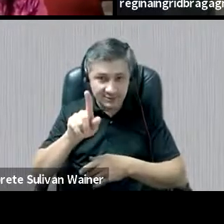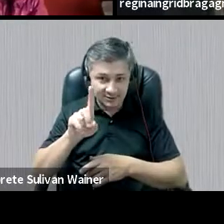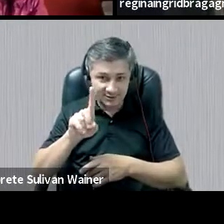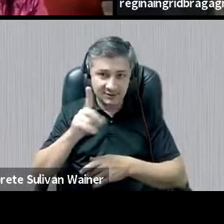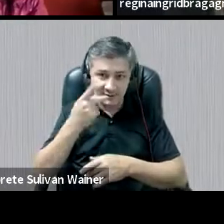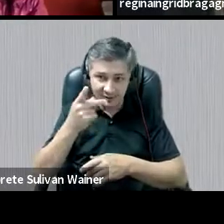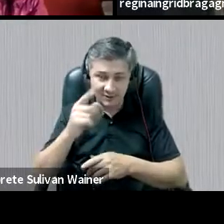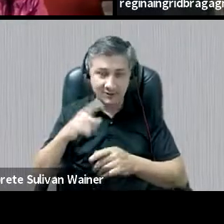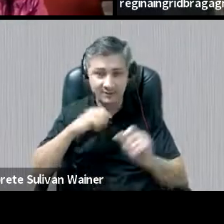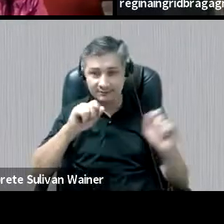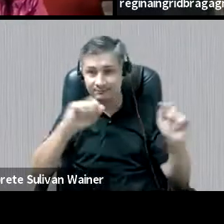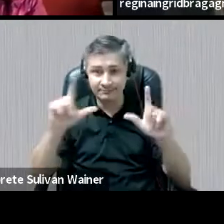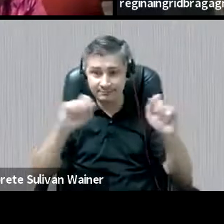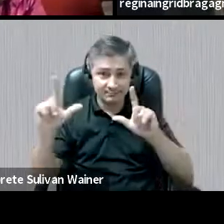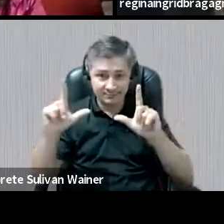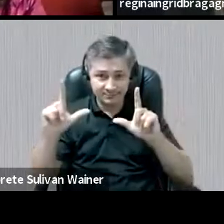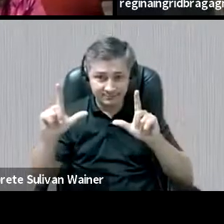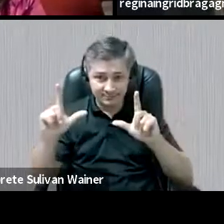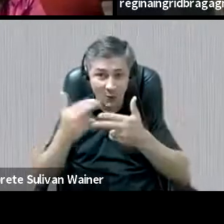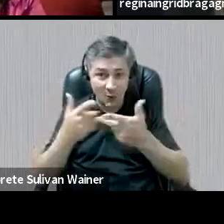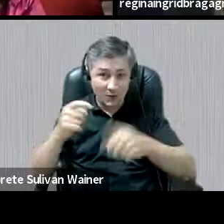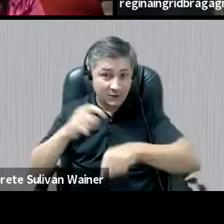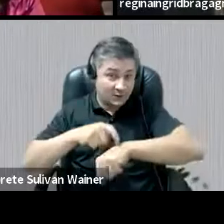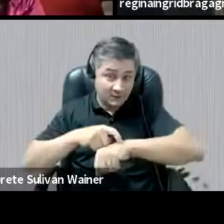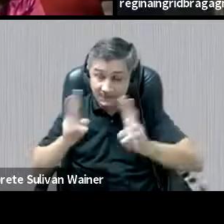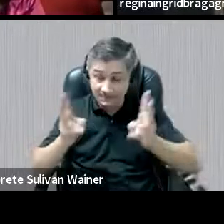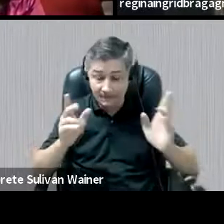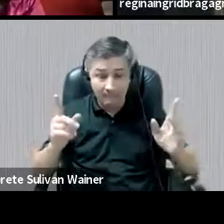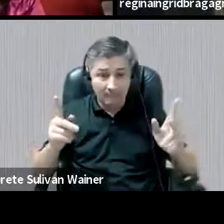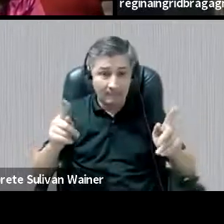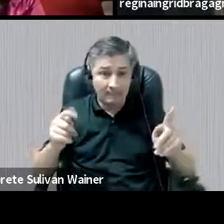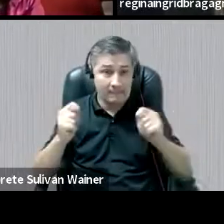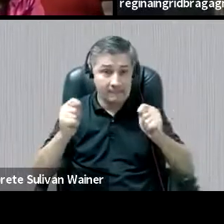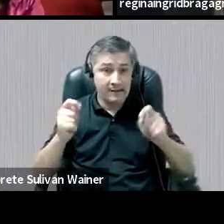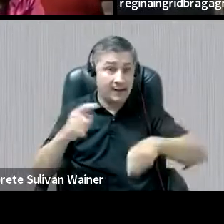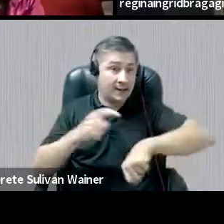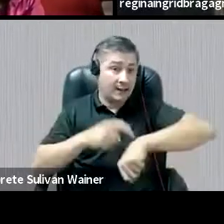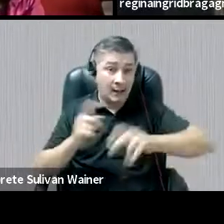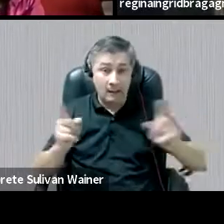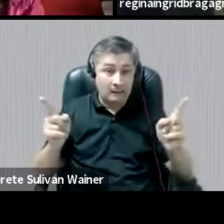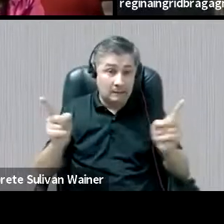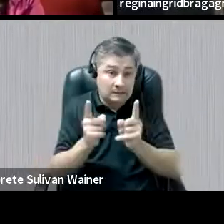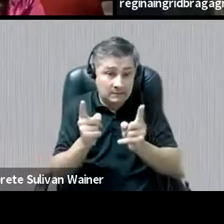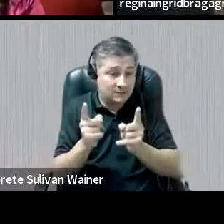slide, né, mas como a coisa do tempo sempre me deixa um pouco apreensiva,